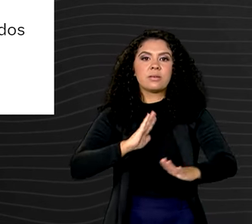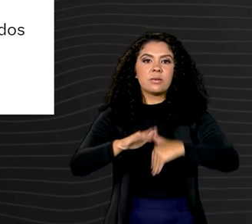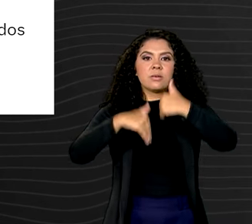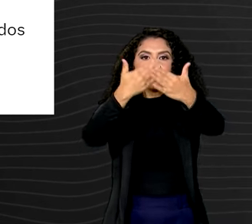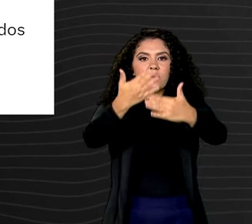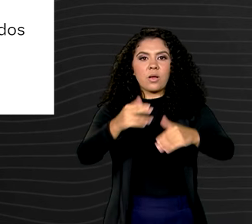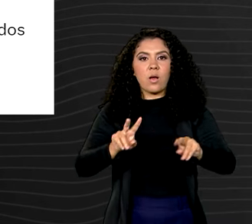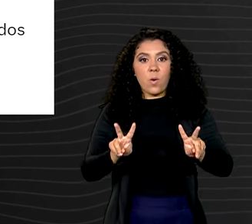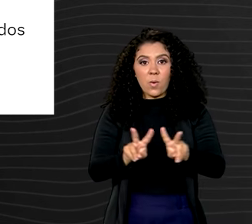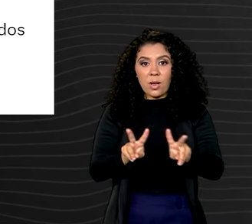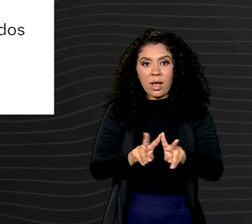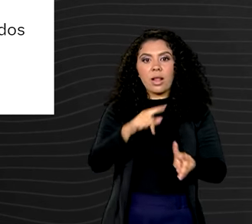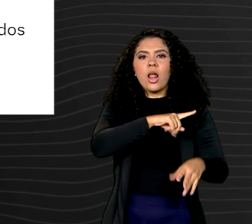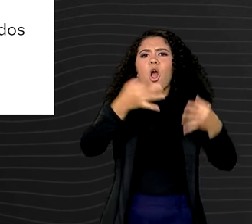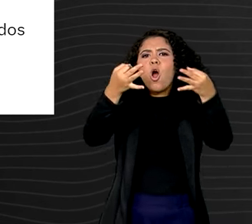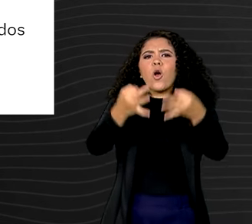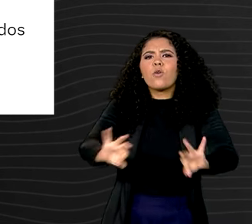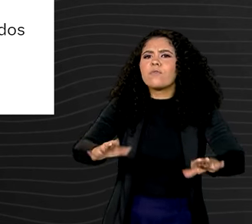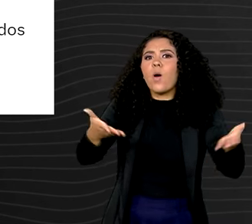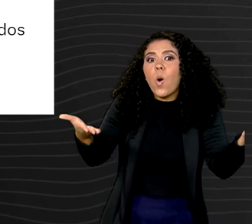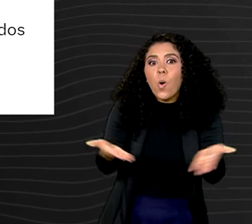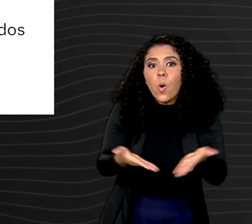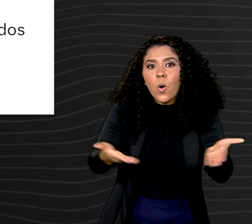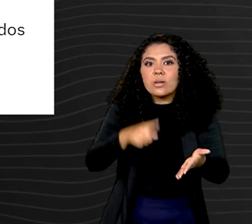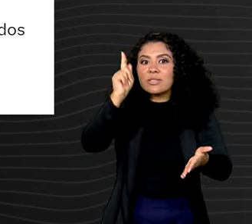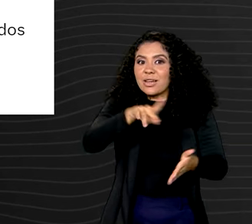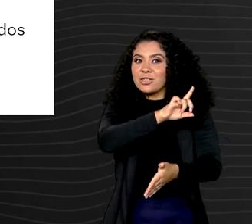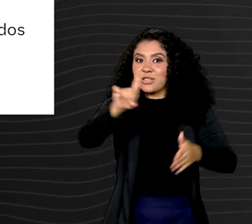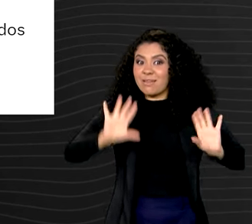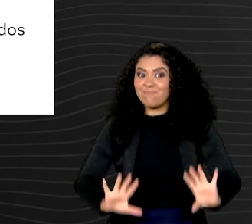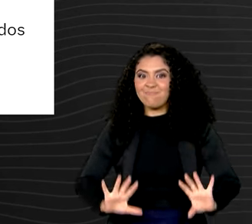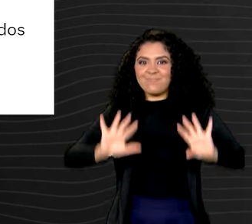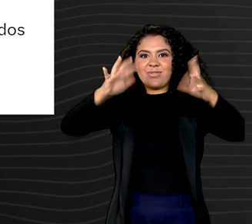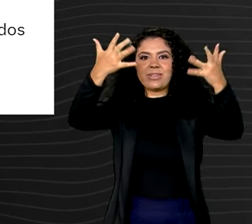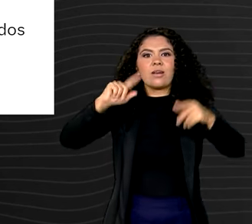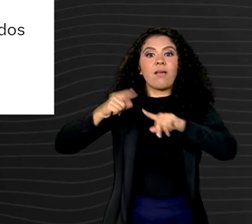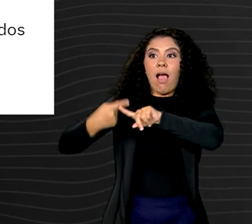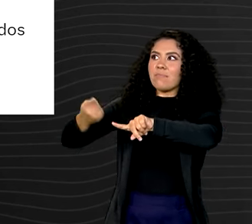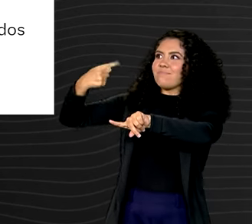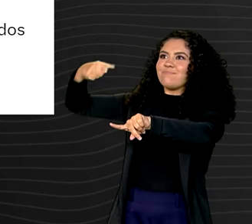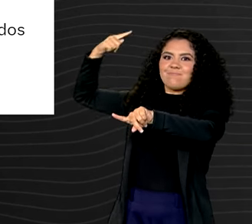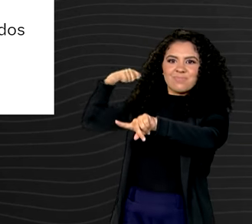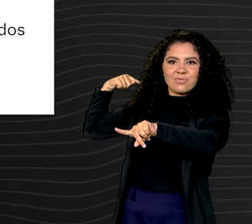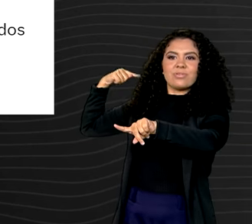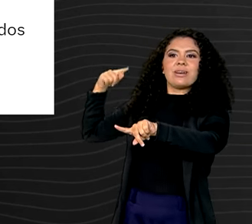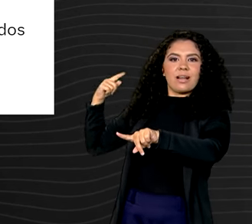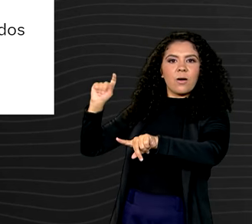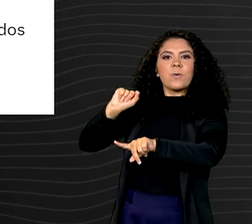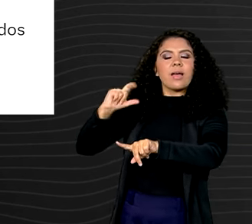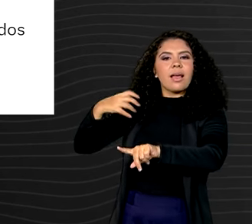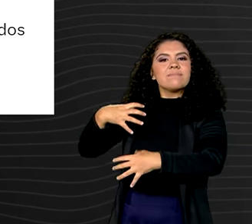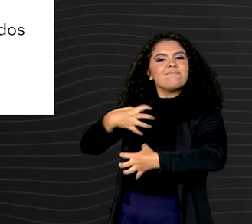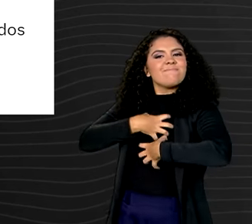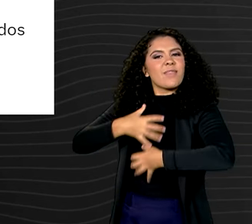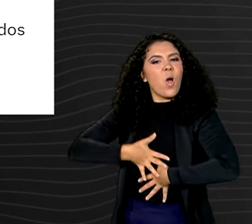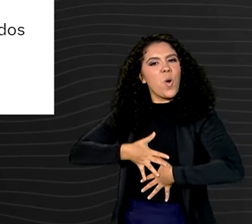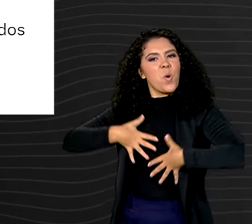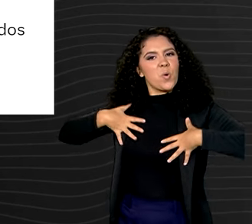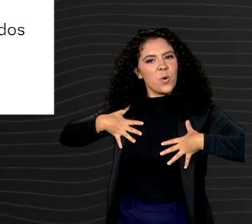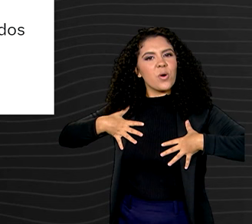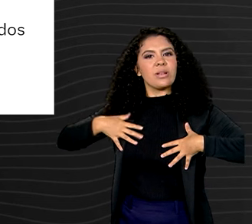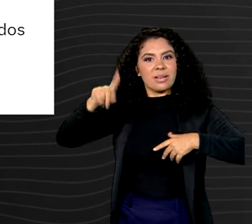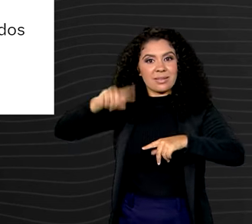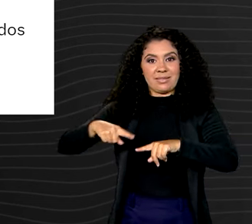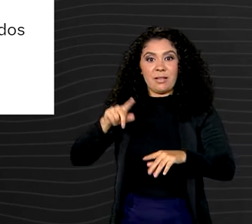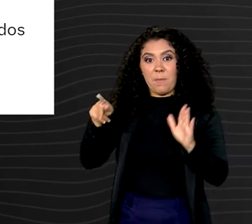Wellington Dias. Ele afirmou que hoje é dia de exaltar a nossa ancestralidade e disse ter orgulho de sua